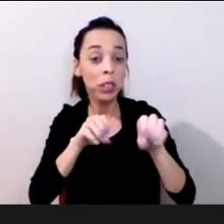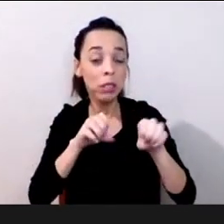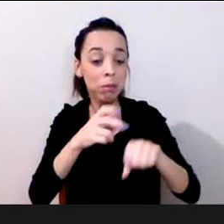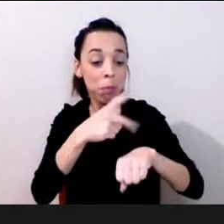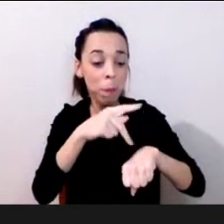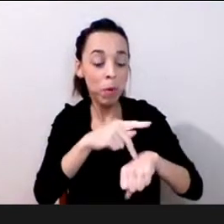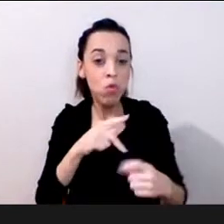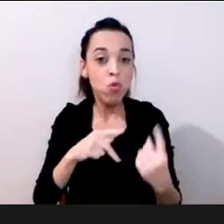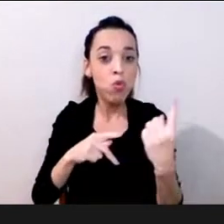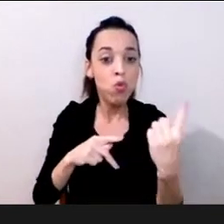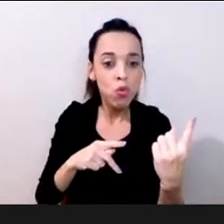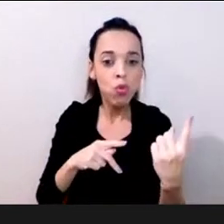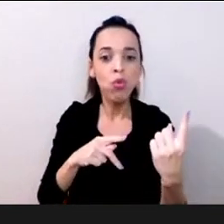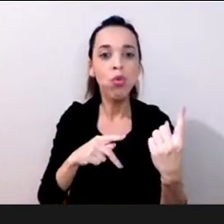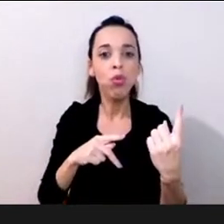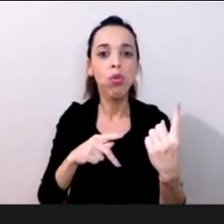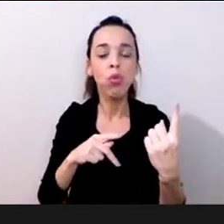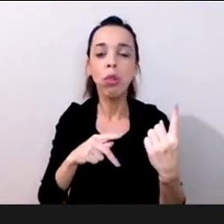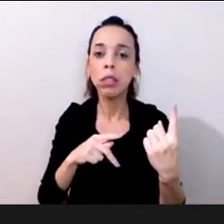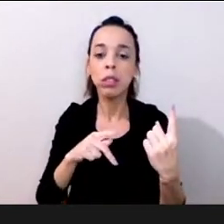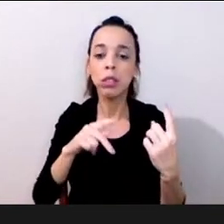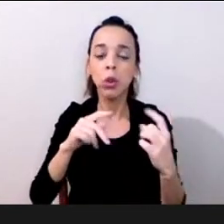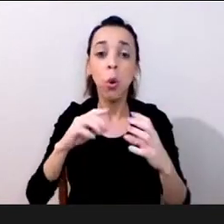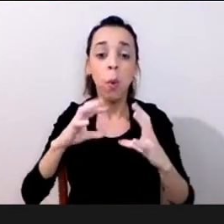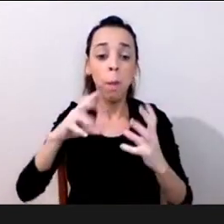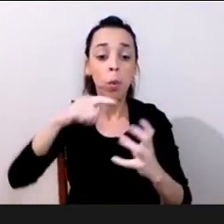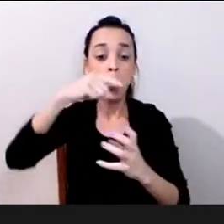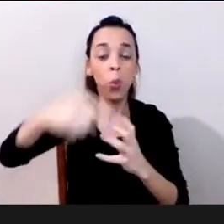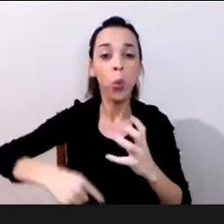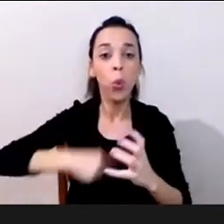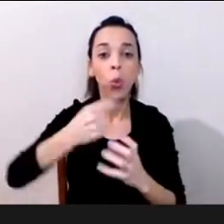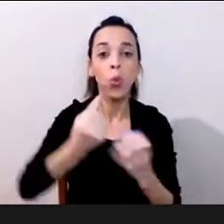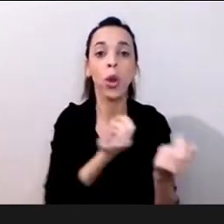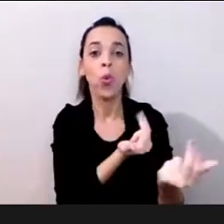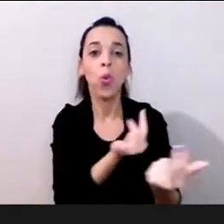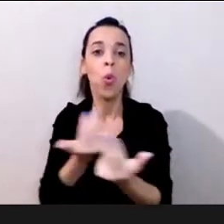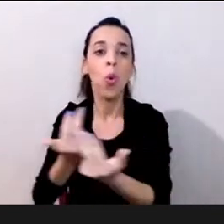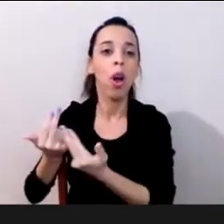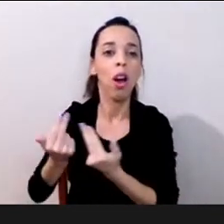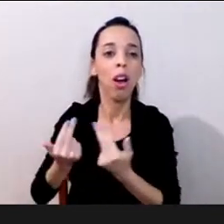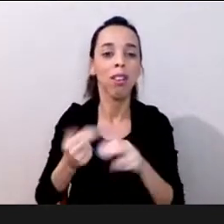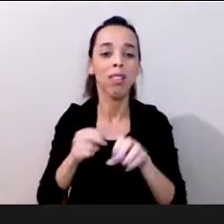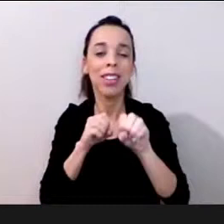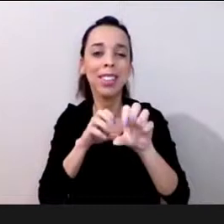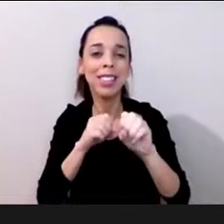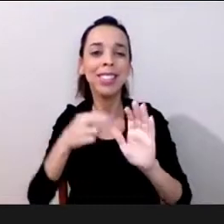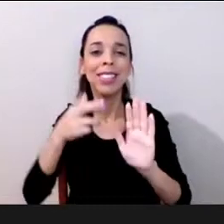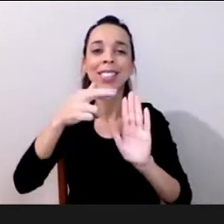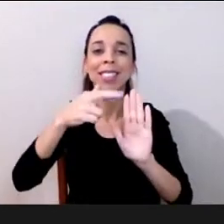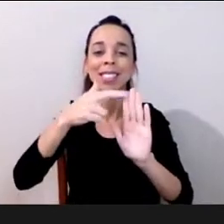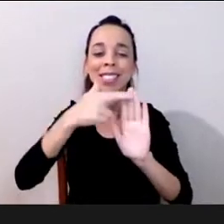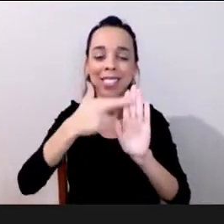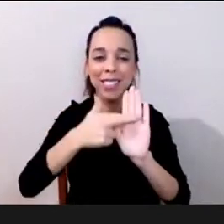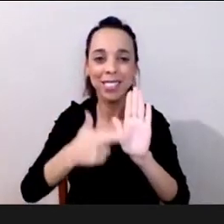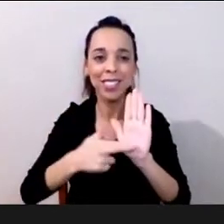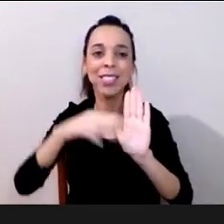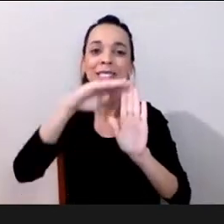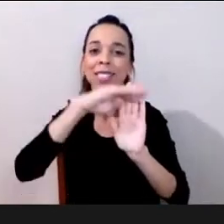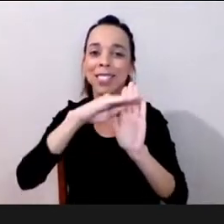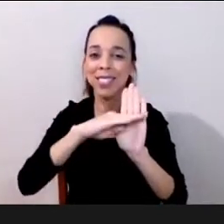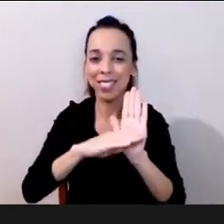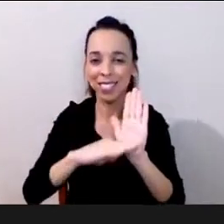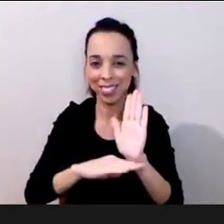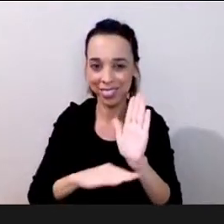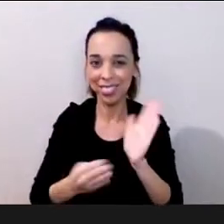todas as pessoas têm um lugar sem ser preciso estar a colocar uma parte diferenciada para